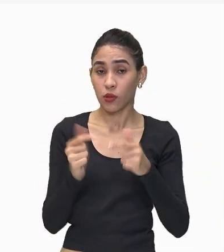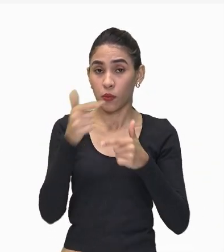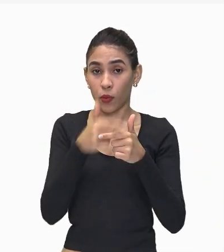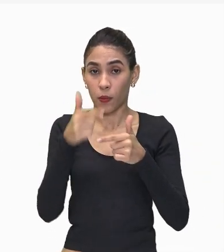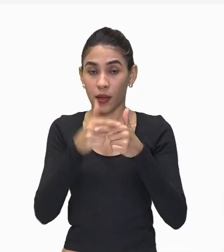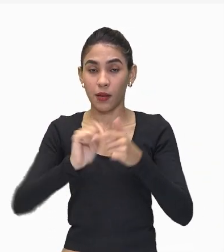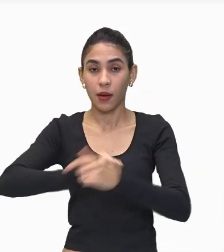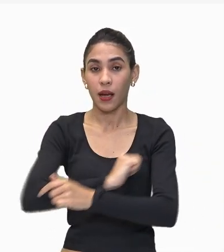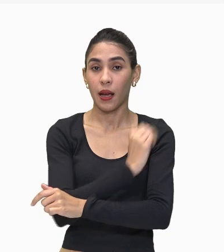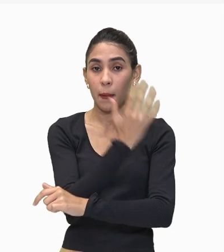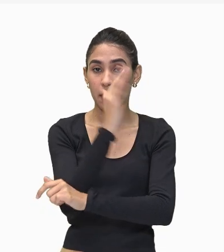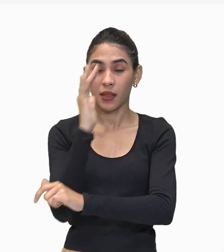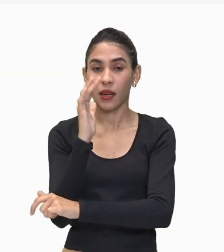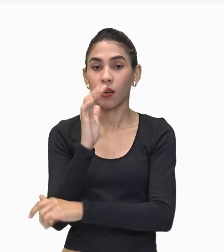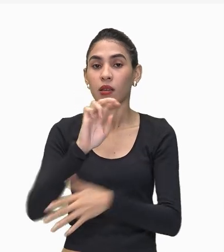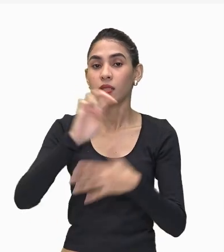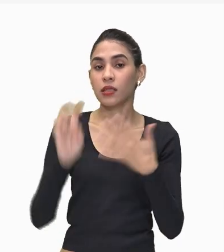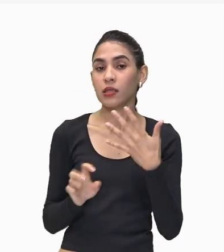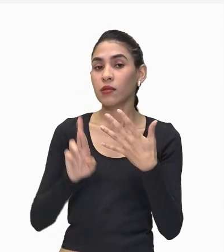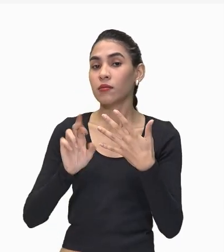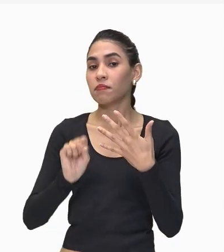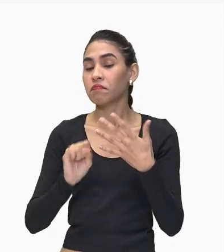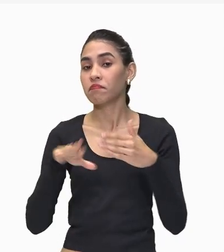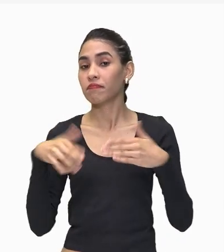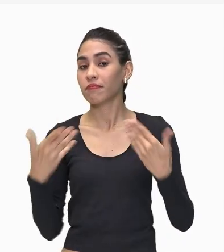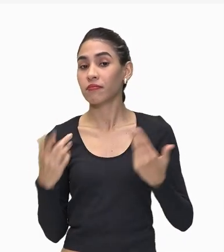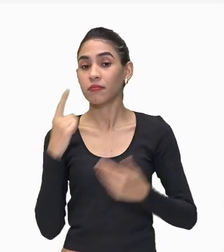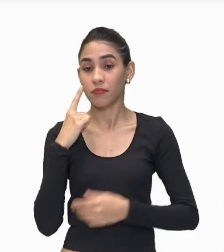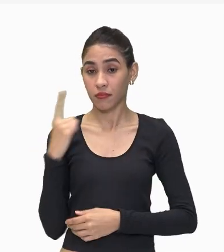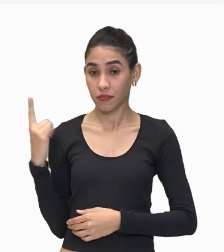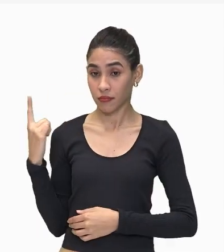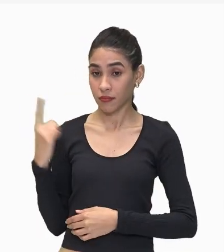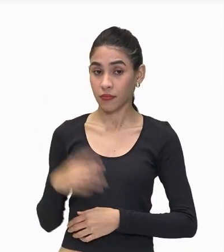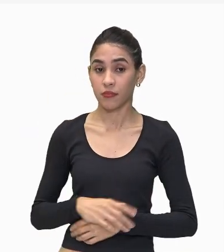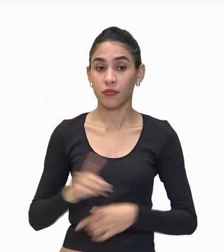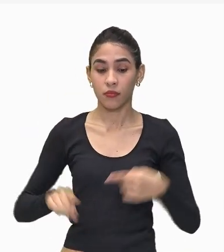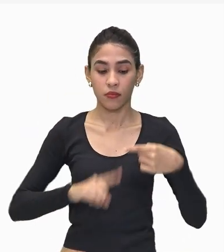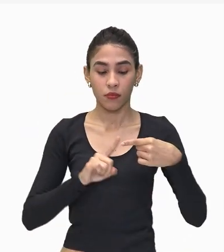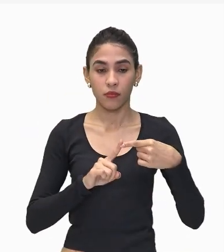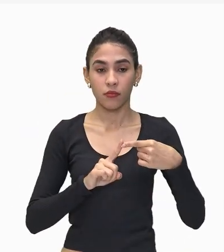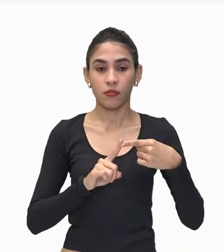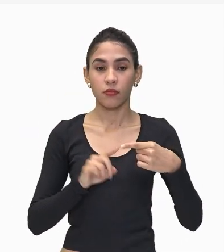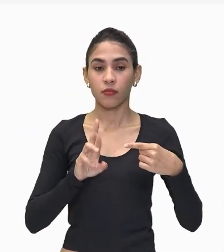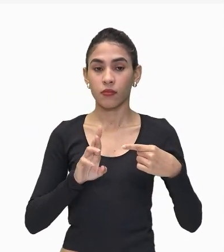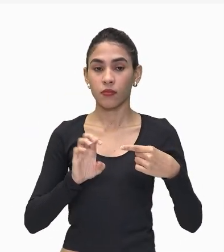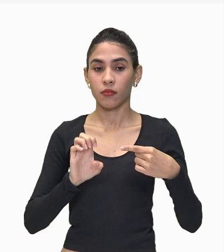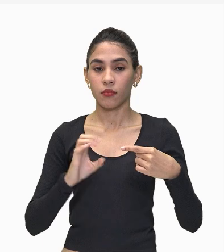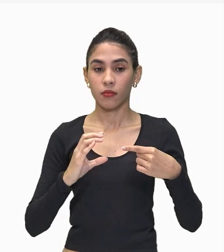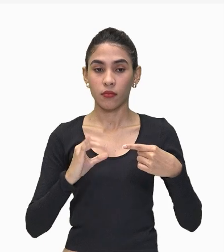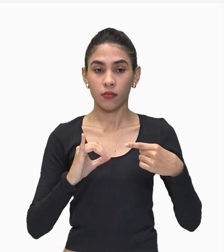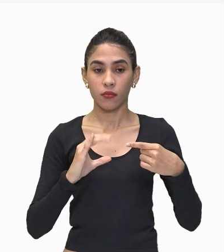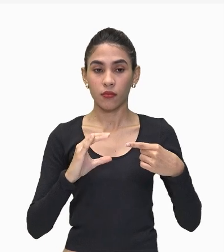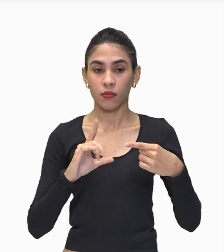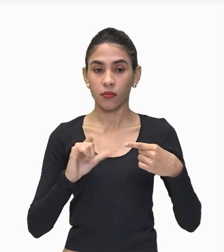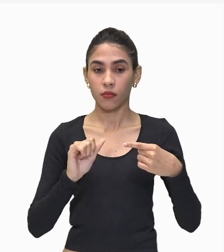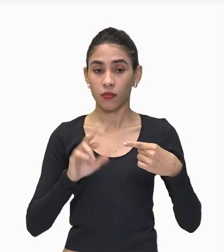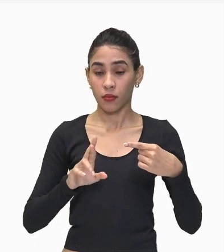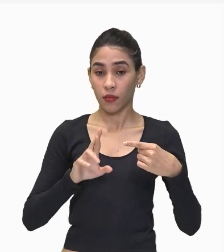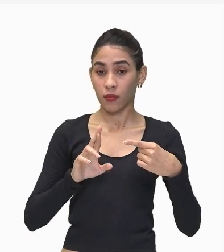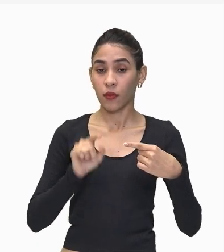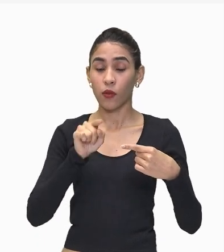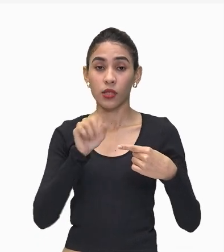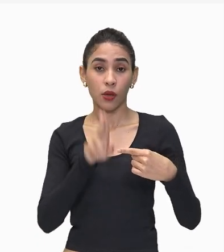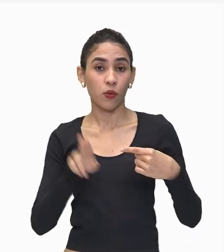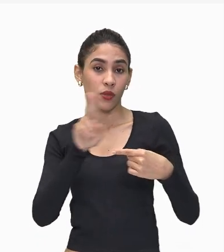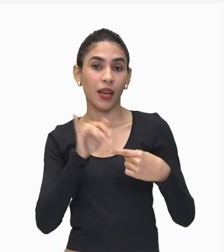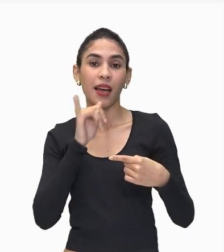Então Quais são Os 5 R's Da sustentabilidade A gente Observa O primeiro Que é Reciclar Utilizar Ali Um